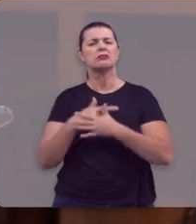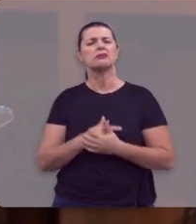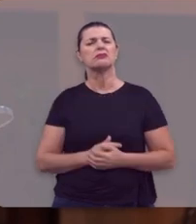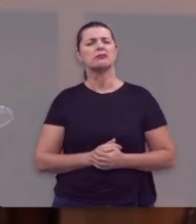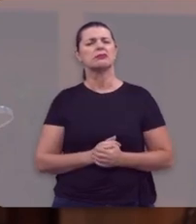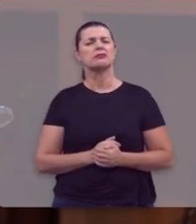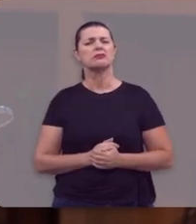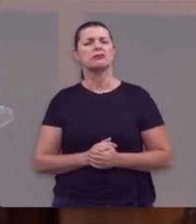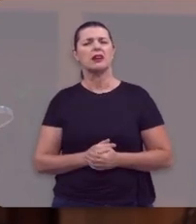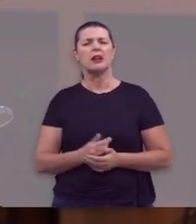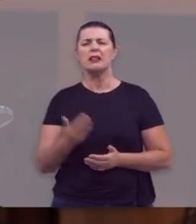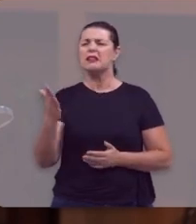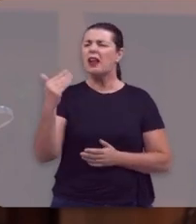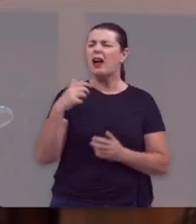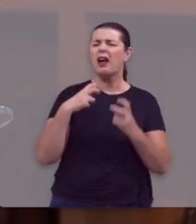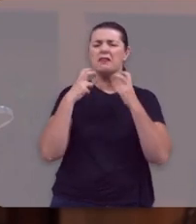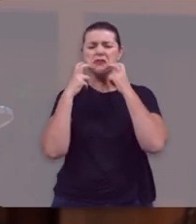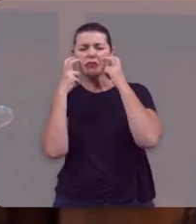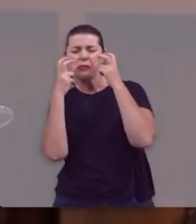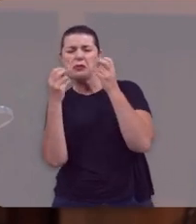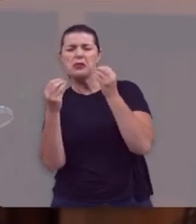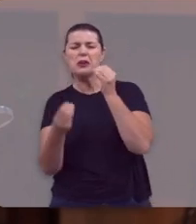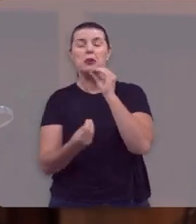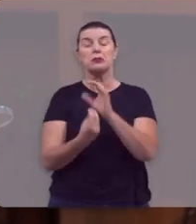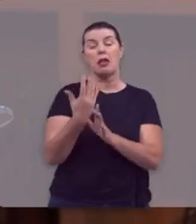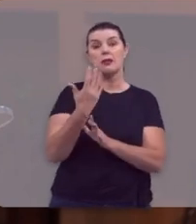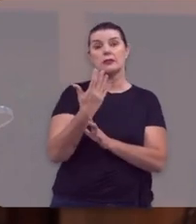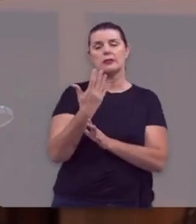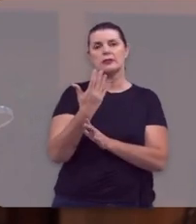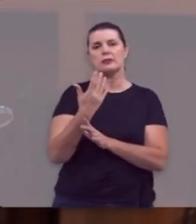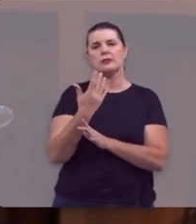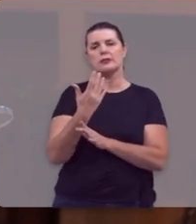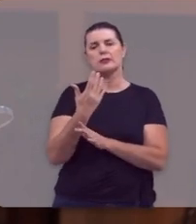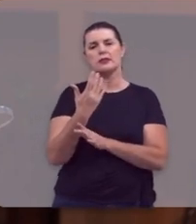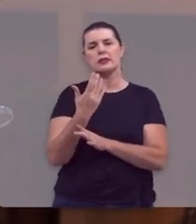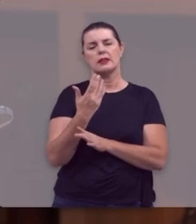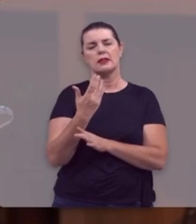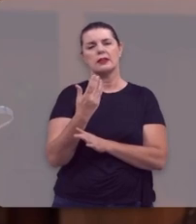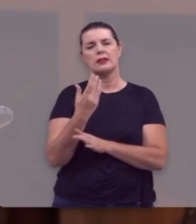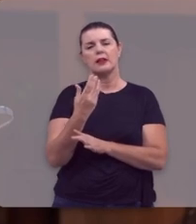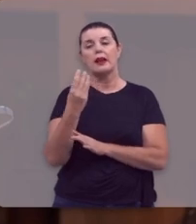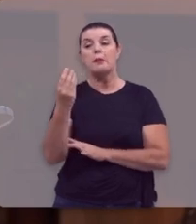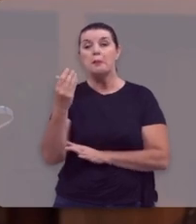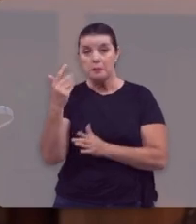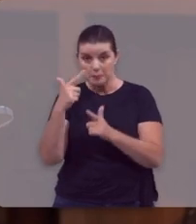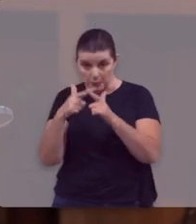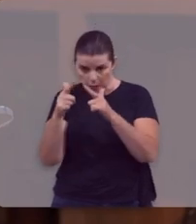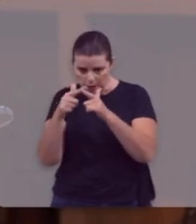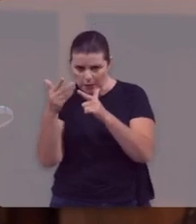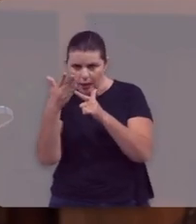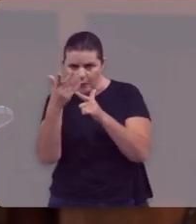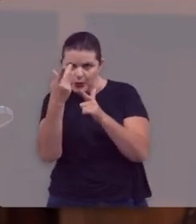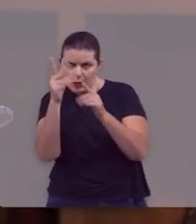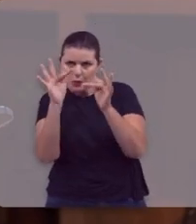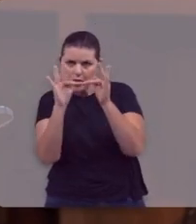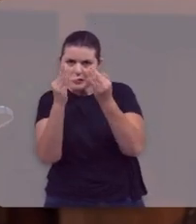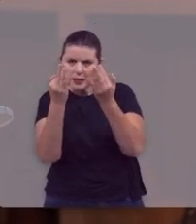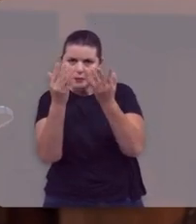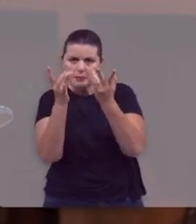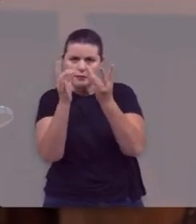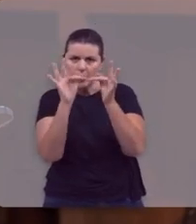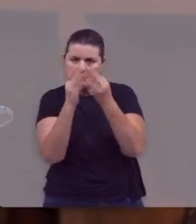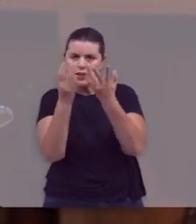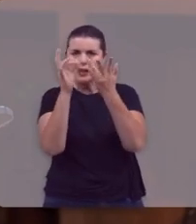queimam o filme uns dos outros, trazem constrangimento, leve o